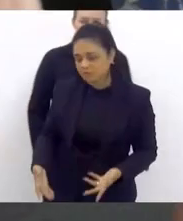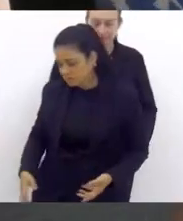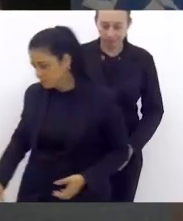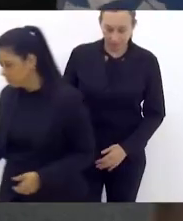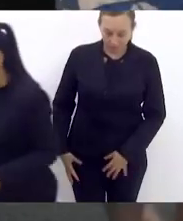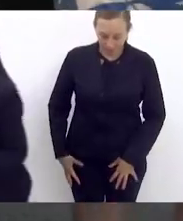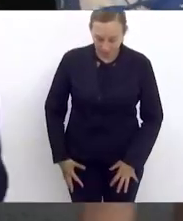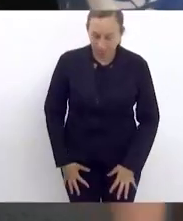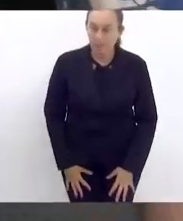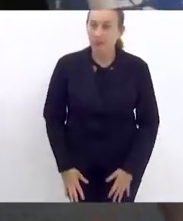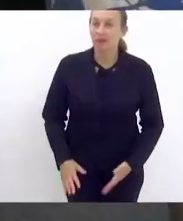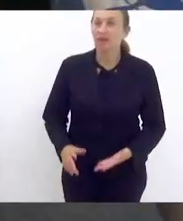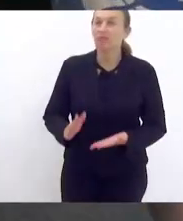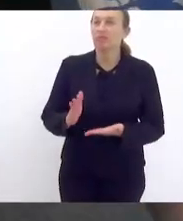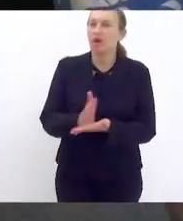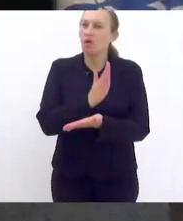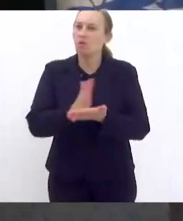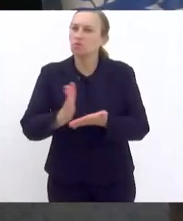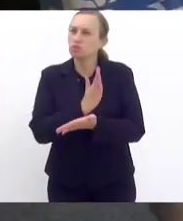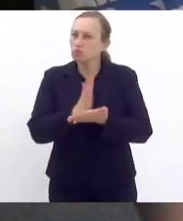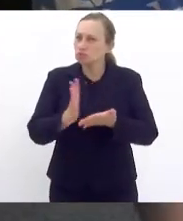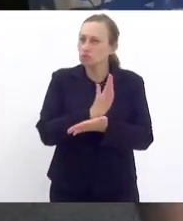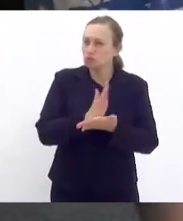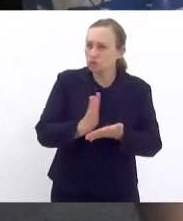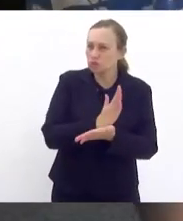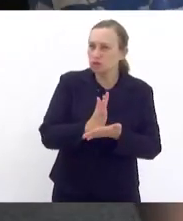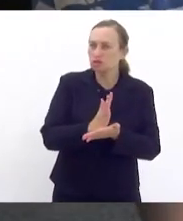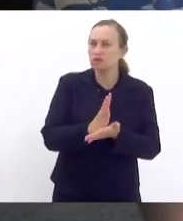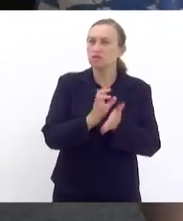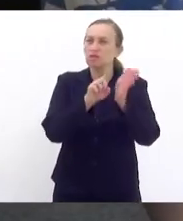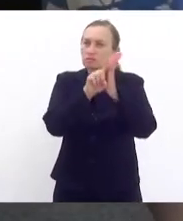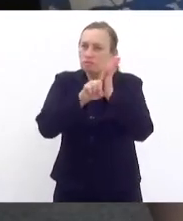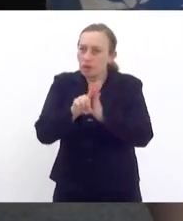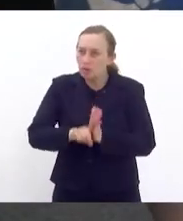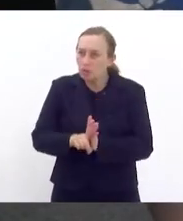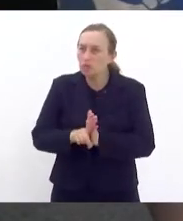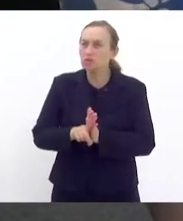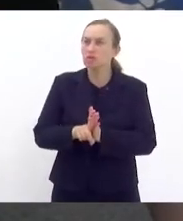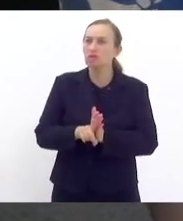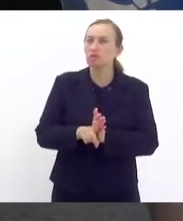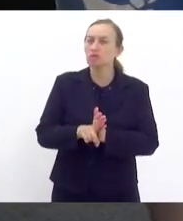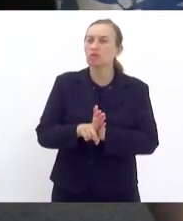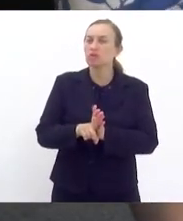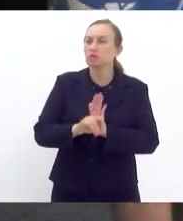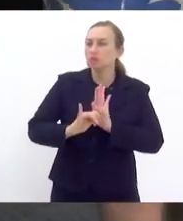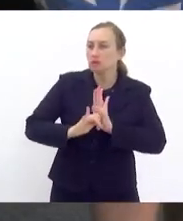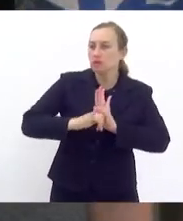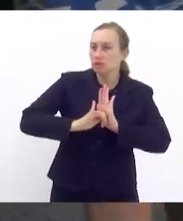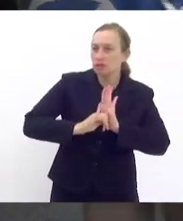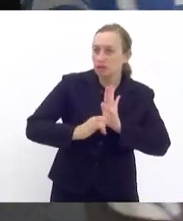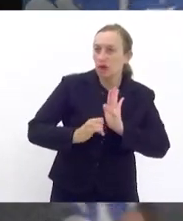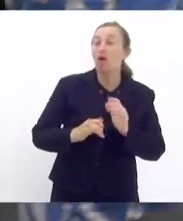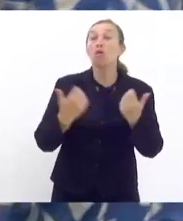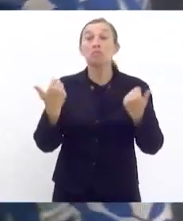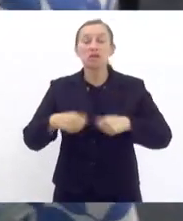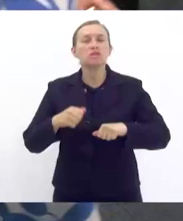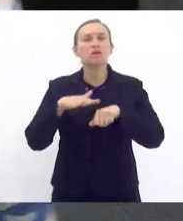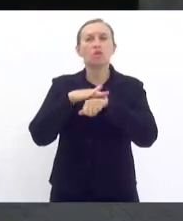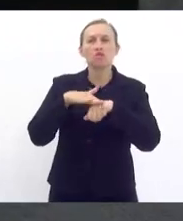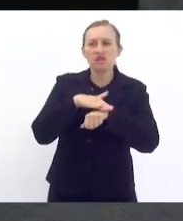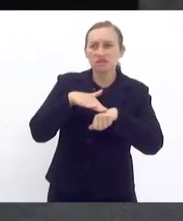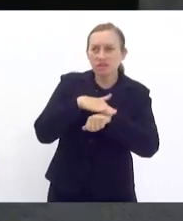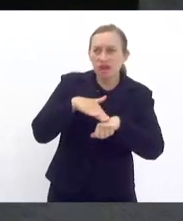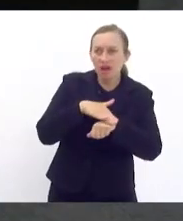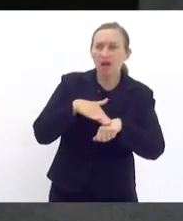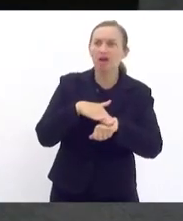questionamentos sobre a abertura desse edital. A gente precisa conversar com aquela